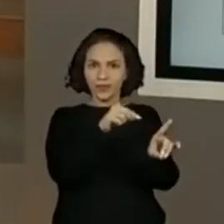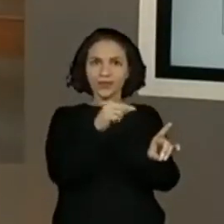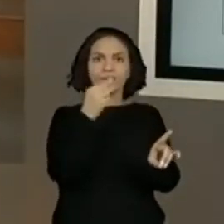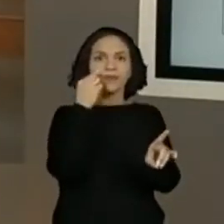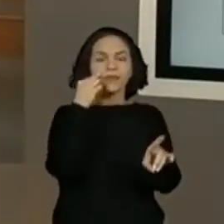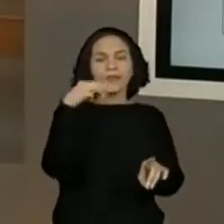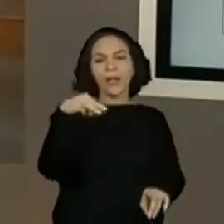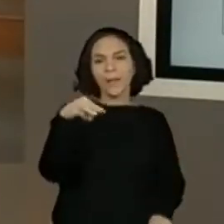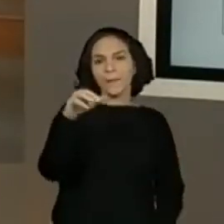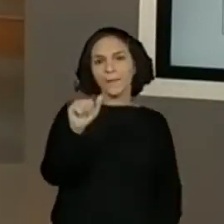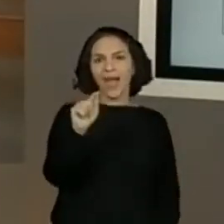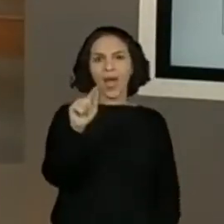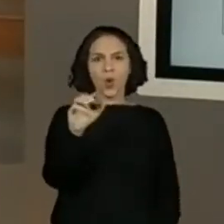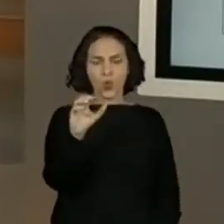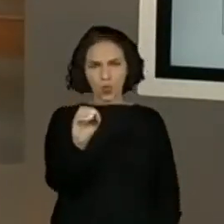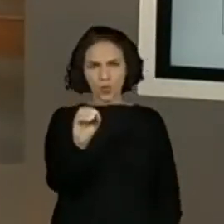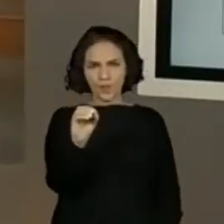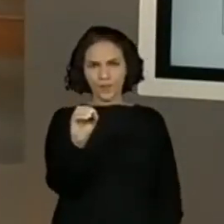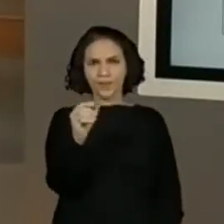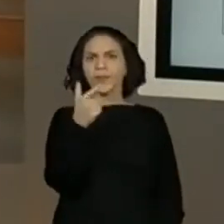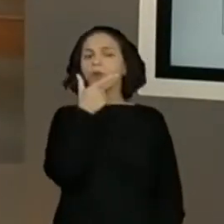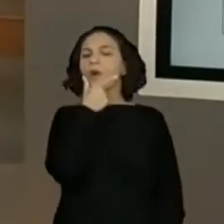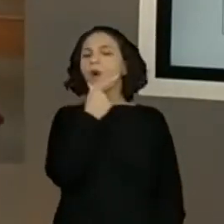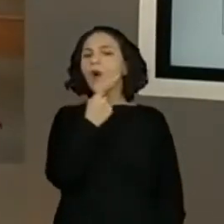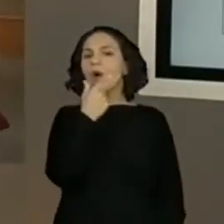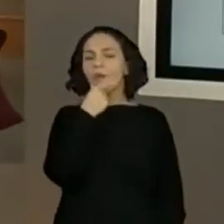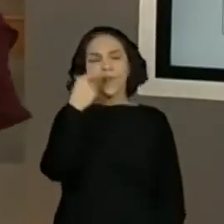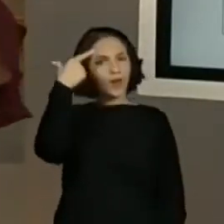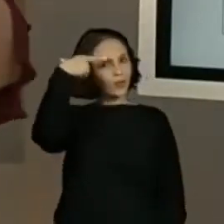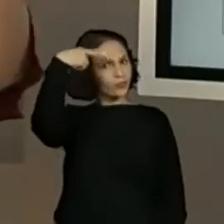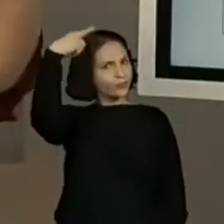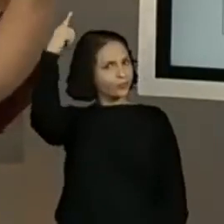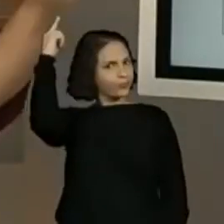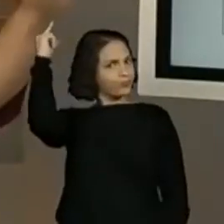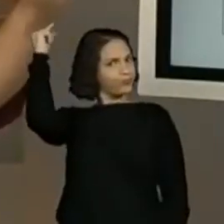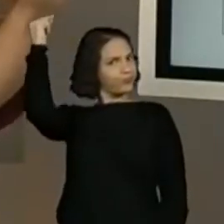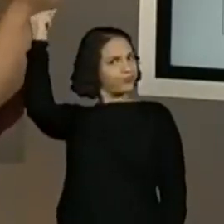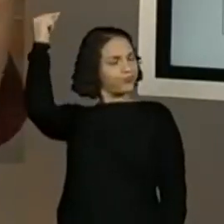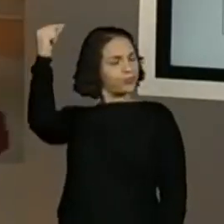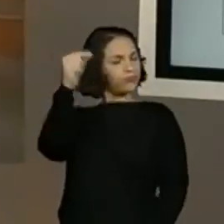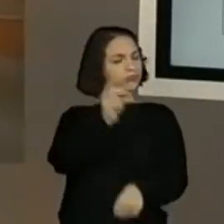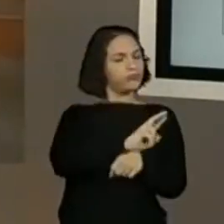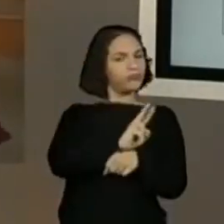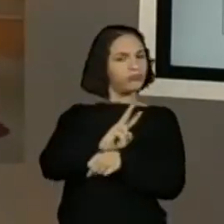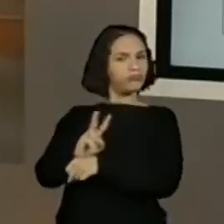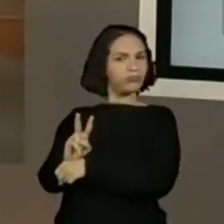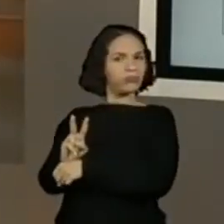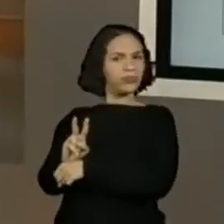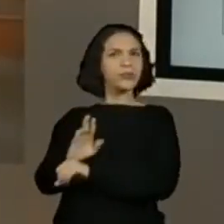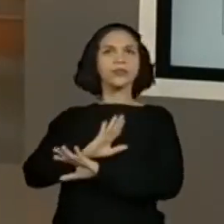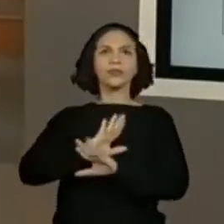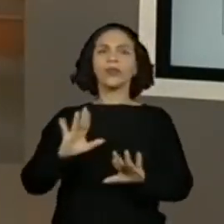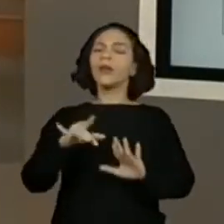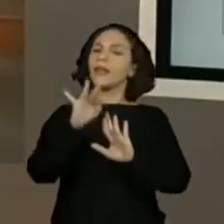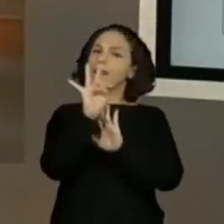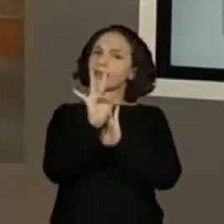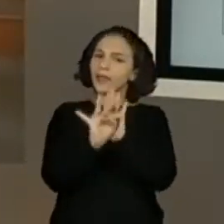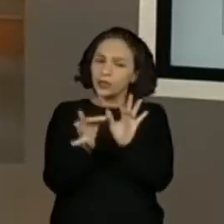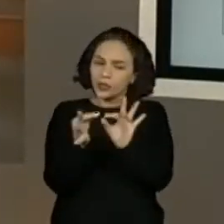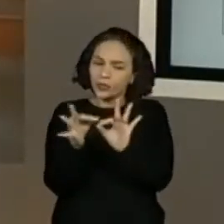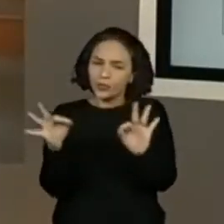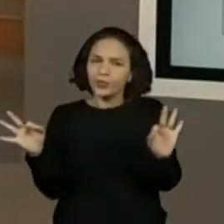guardião. Então, vamos colocar mago e guardião. Lembrando, a gente precisa escrever uma frase grandona. Isso a gente faz quando a for escrever o nosso texto.